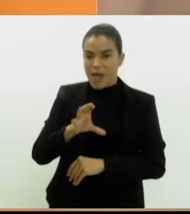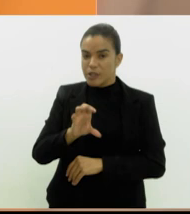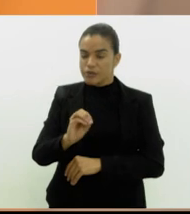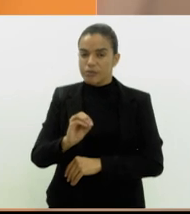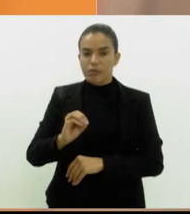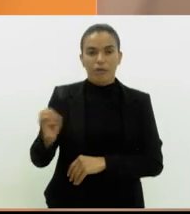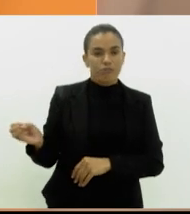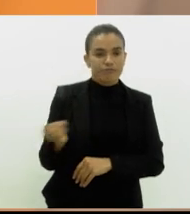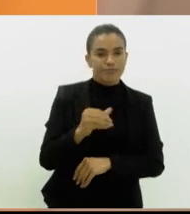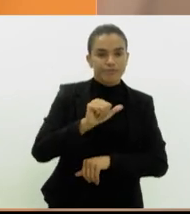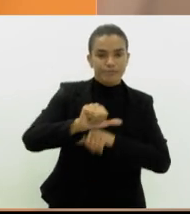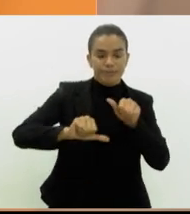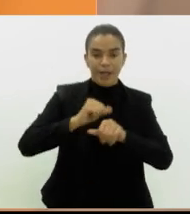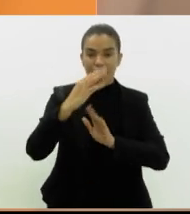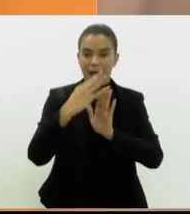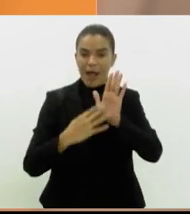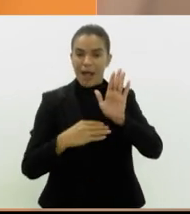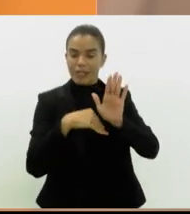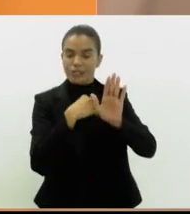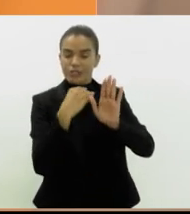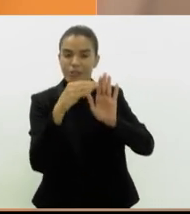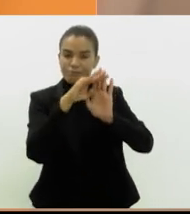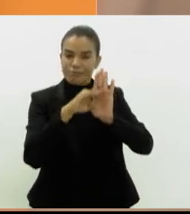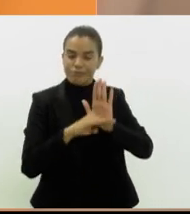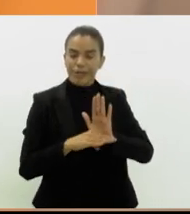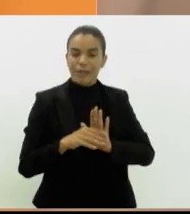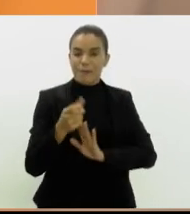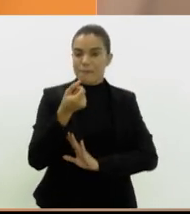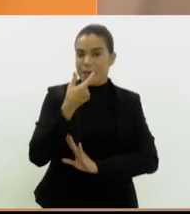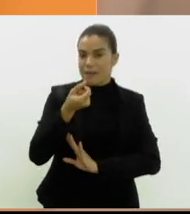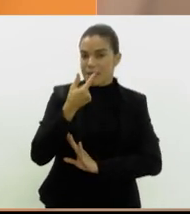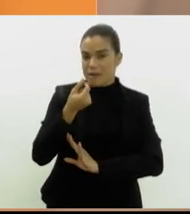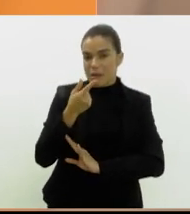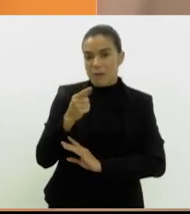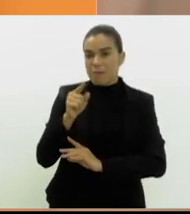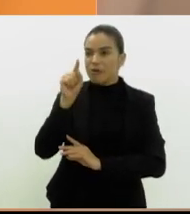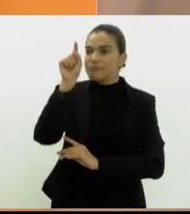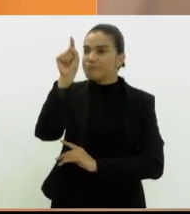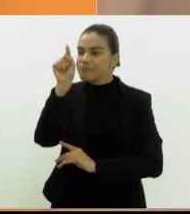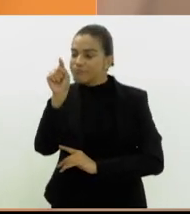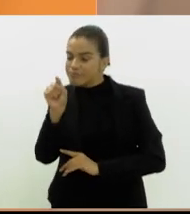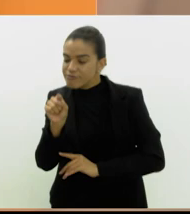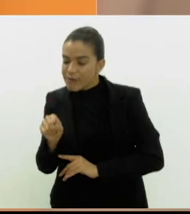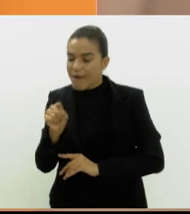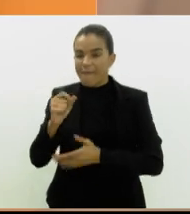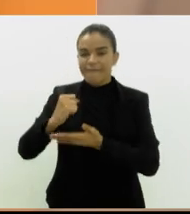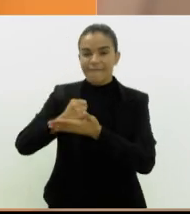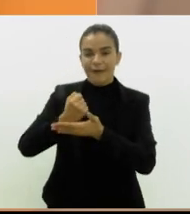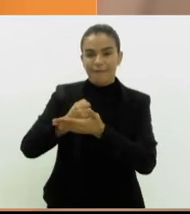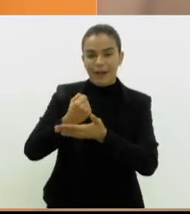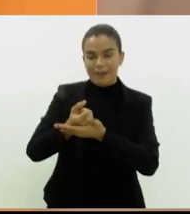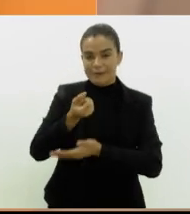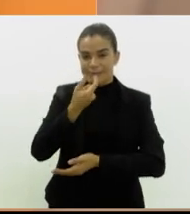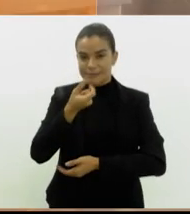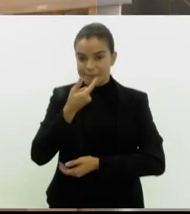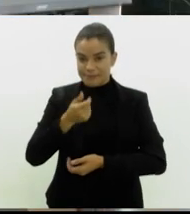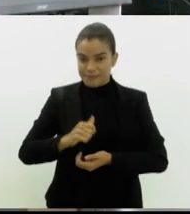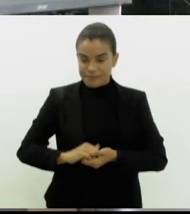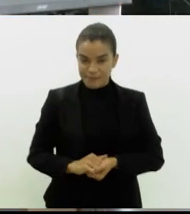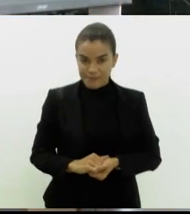atualiza a lista de medicamentos que podem ficar ao alcance dos consumidores em farmácias e drogarias.